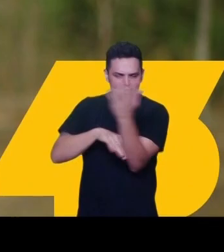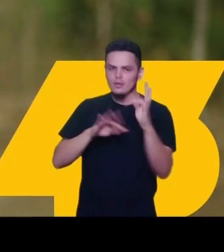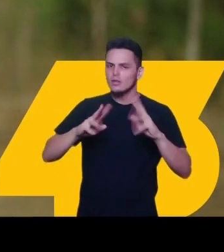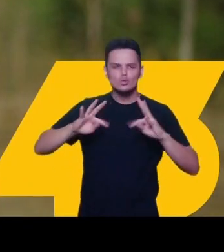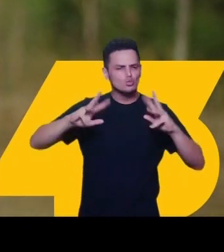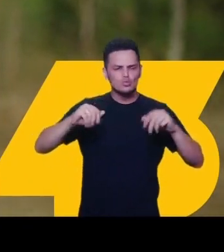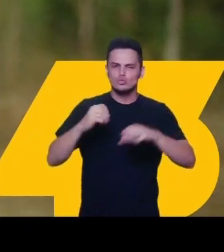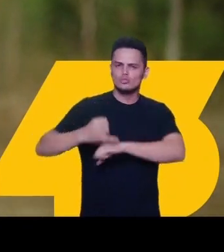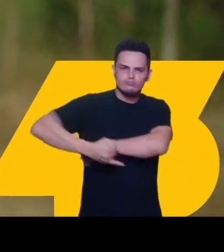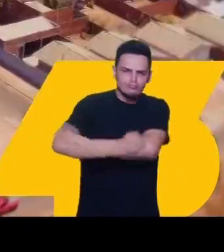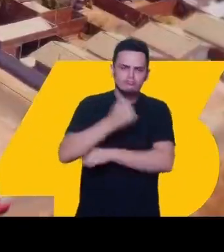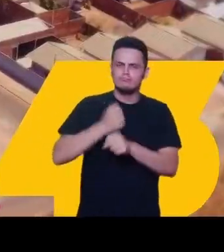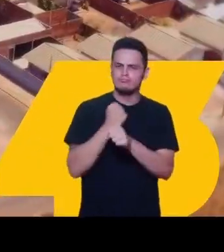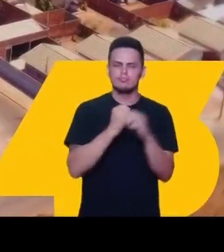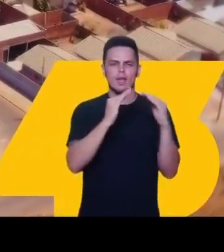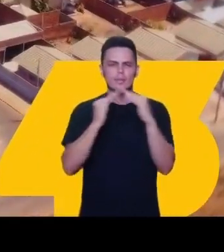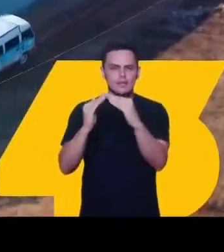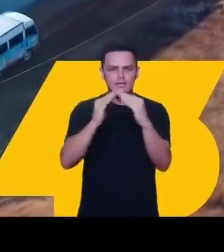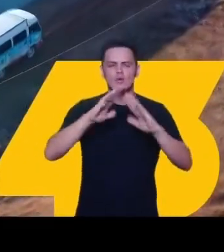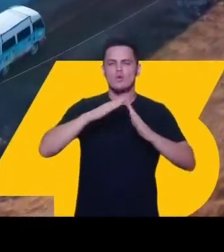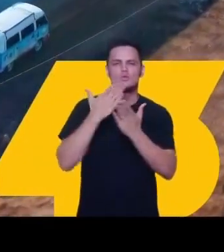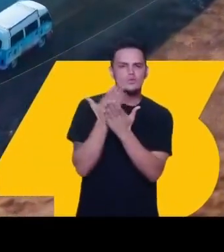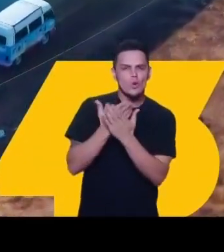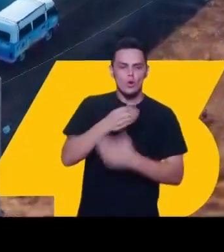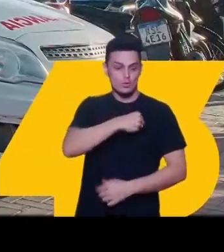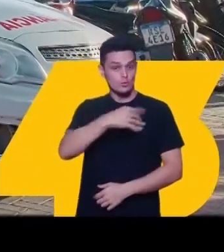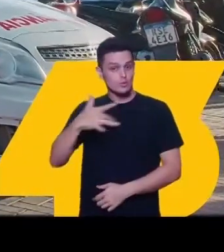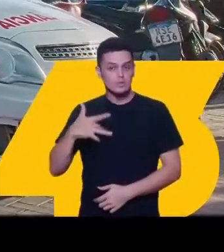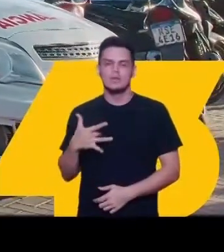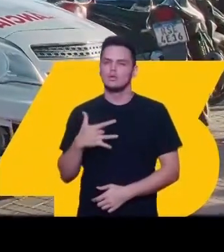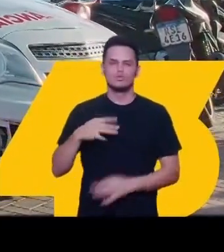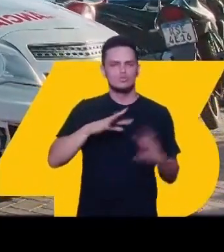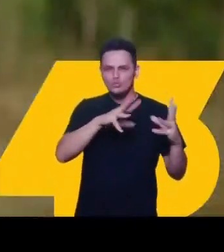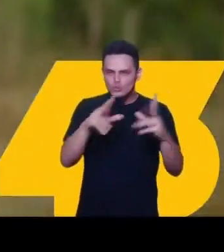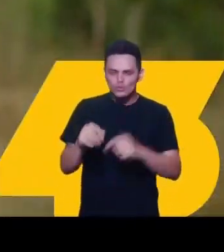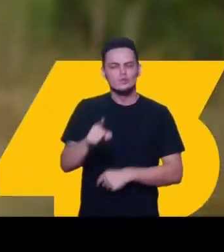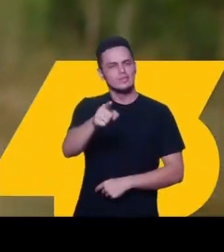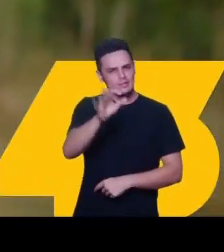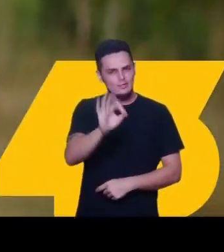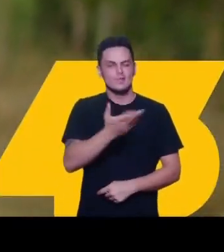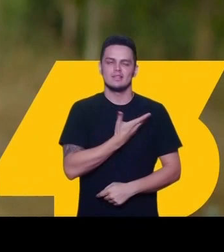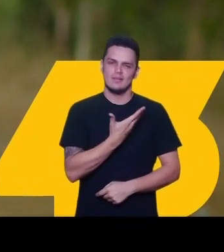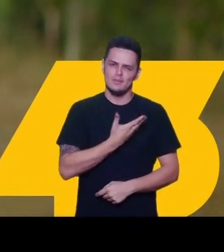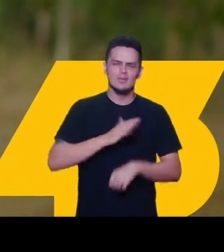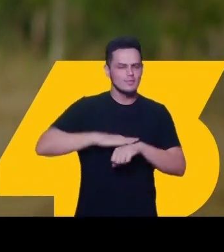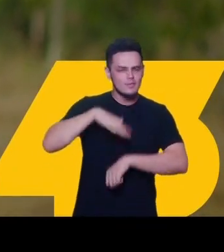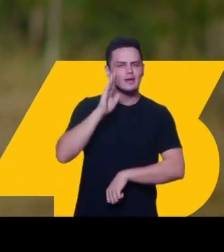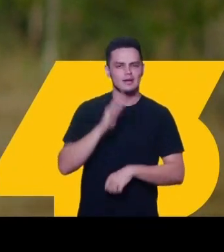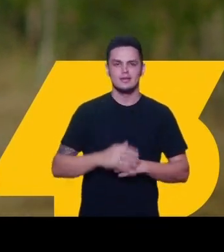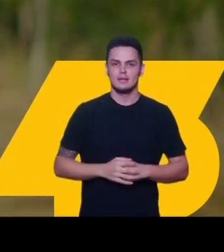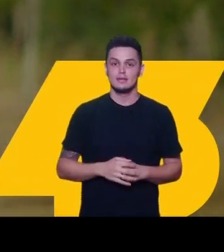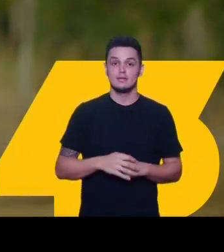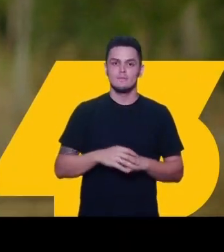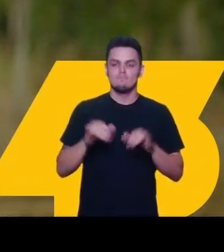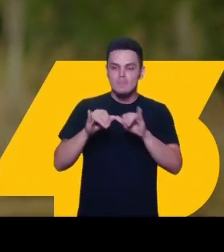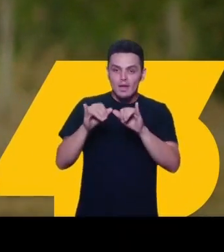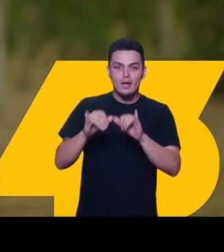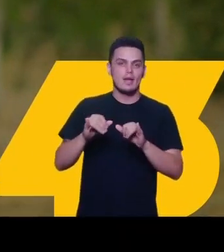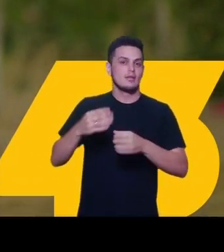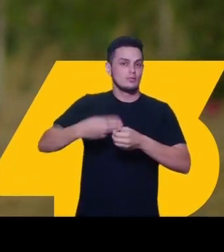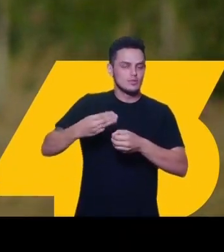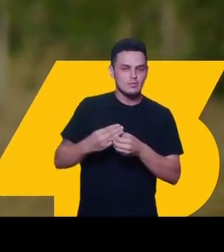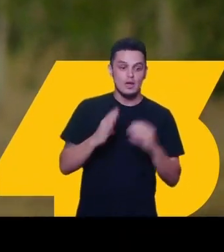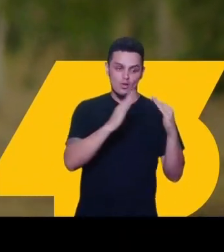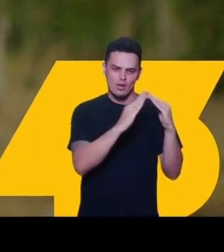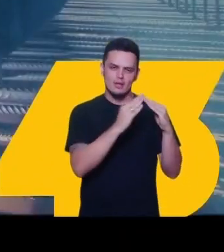toda a infraestrutura da região. Habitação, escolas, postos de saúde. É isso, meus amigos, e muito mais. Mercado